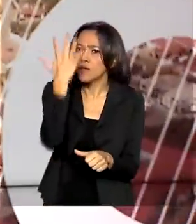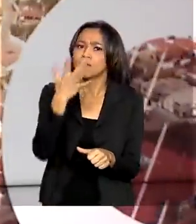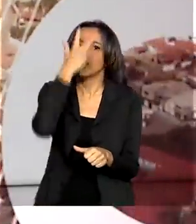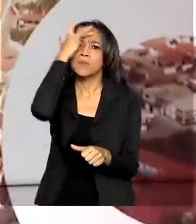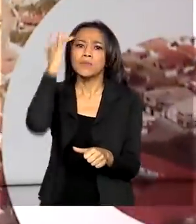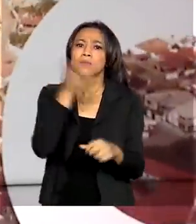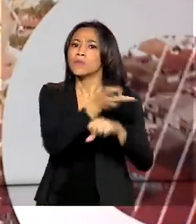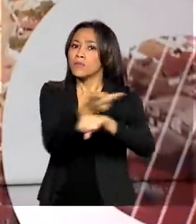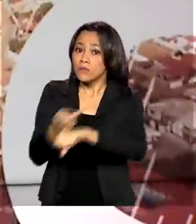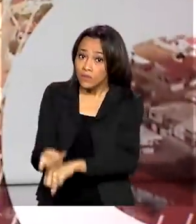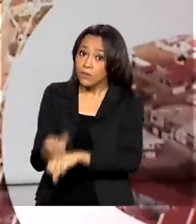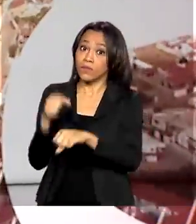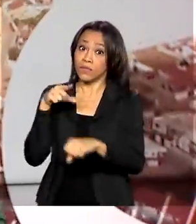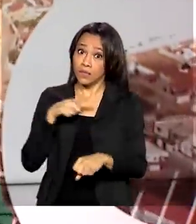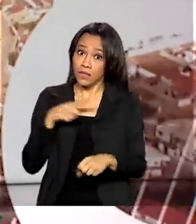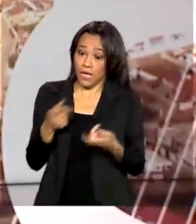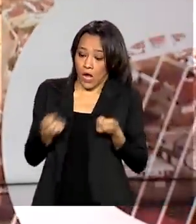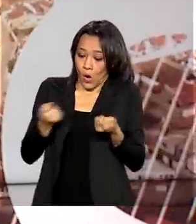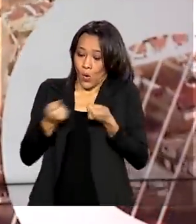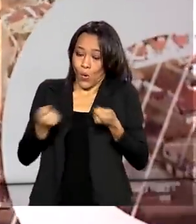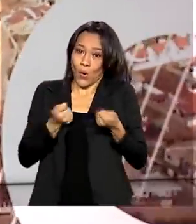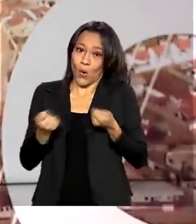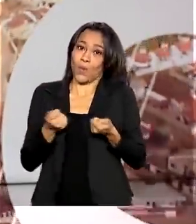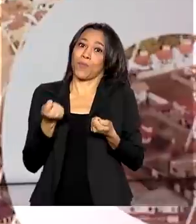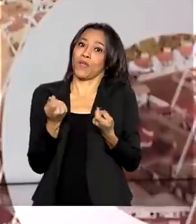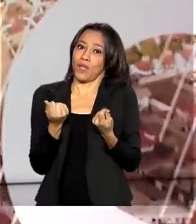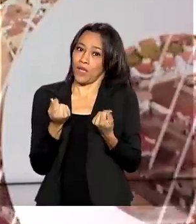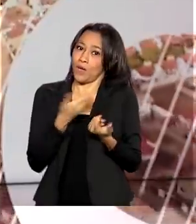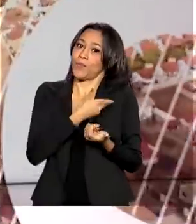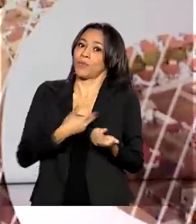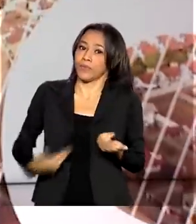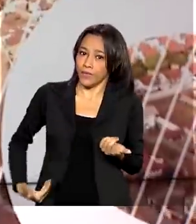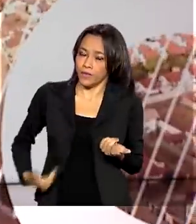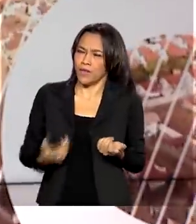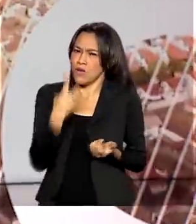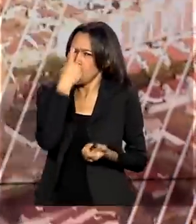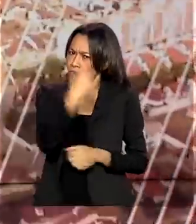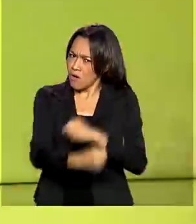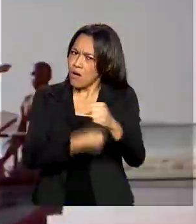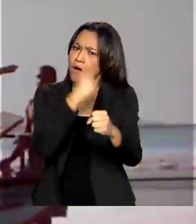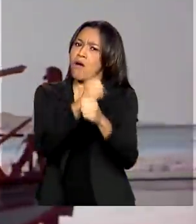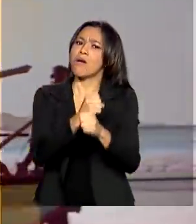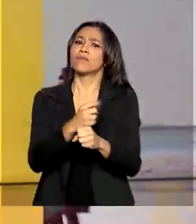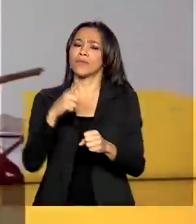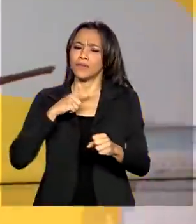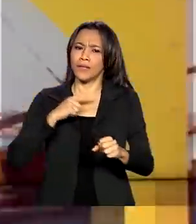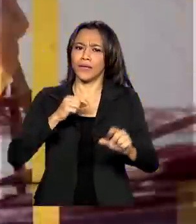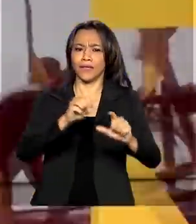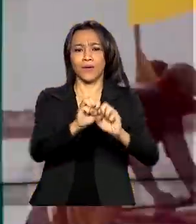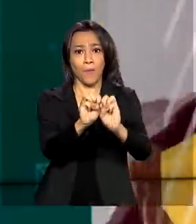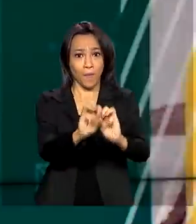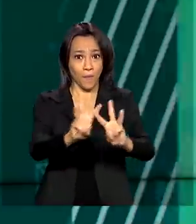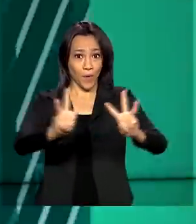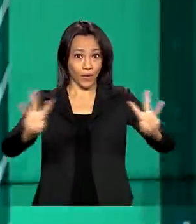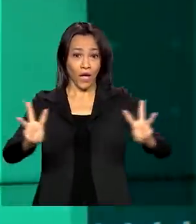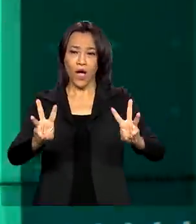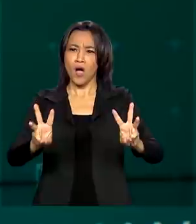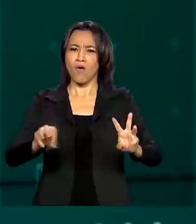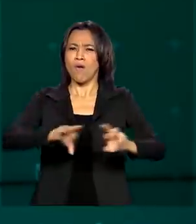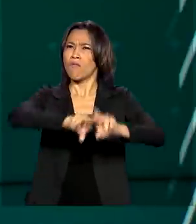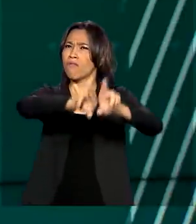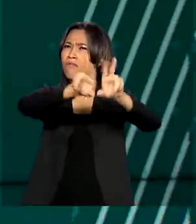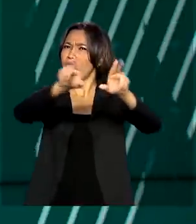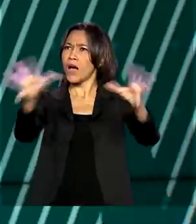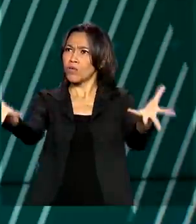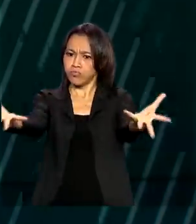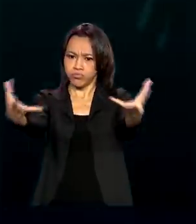cidadão e geram economia para os cofres públicos. Há um ano, o Brasil tem um portal que unificou os canais digitais do